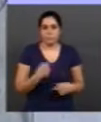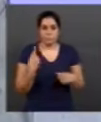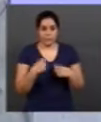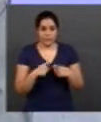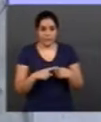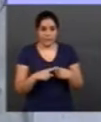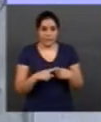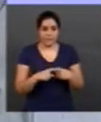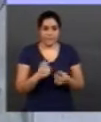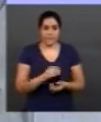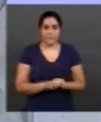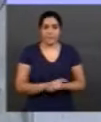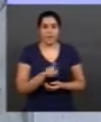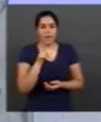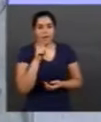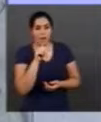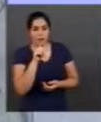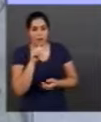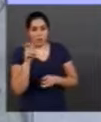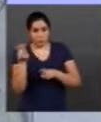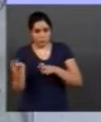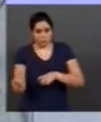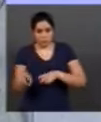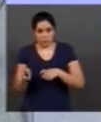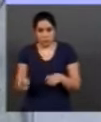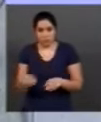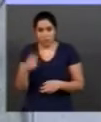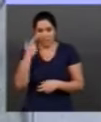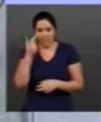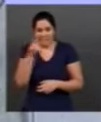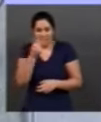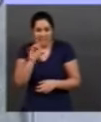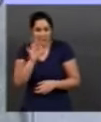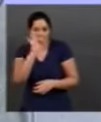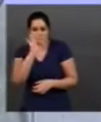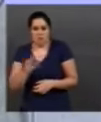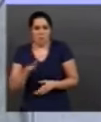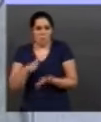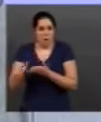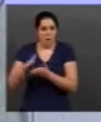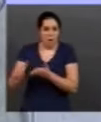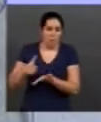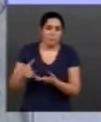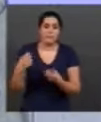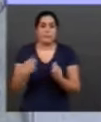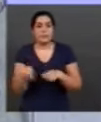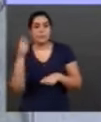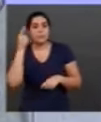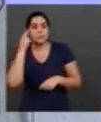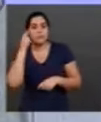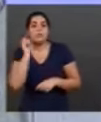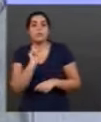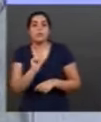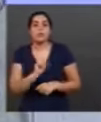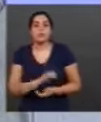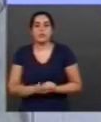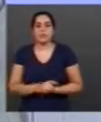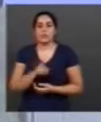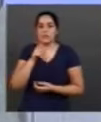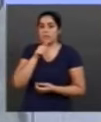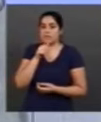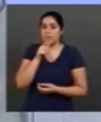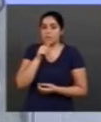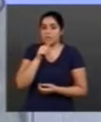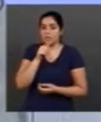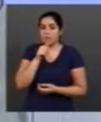água, assim, na agricultura, apesar de a gente falar, assim, que são 70% do consumo, A gente tem que, também, pensar que, na verdade, essa água, para nós, representa uma